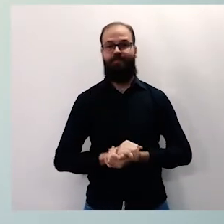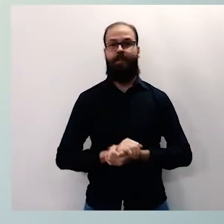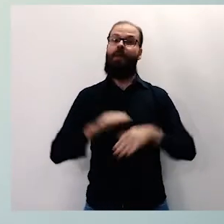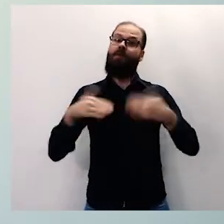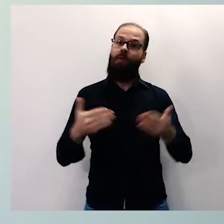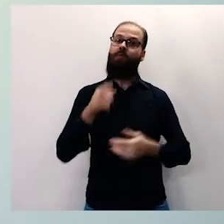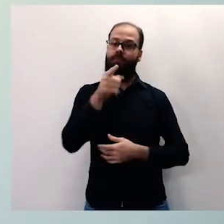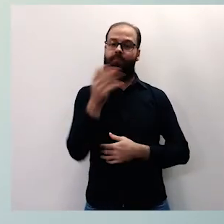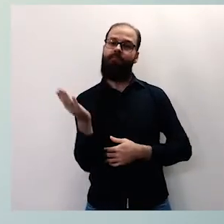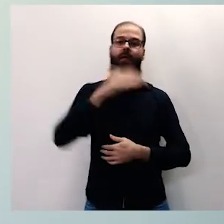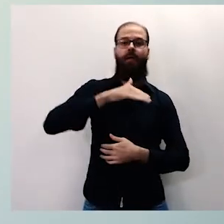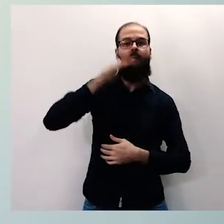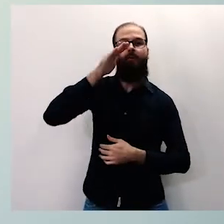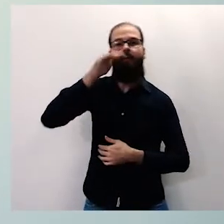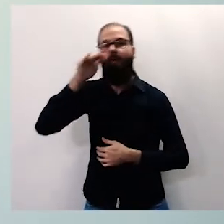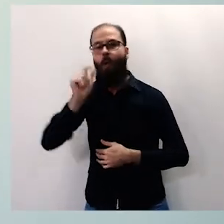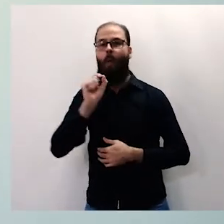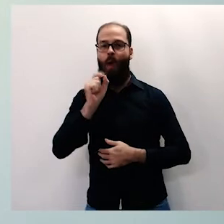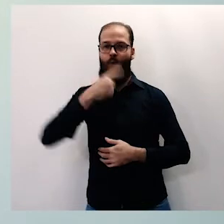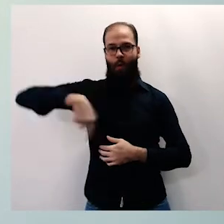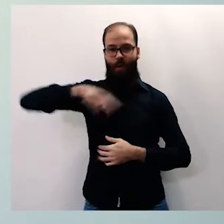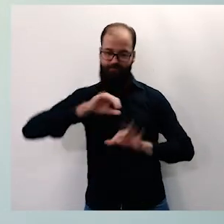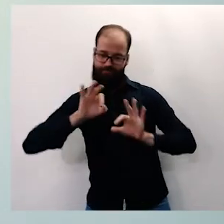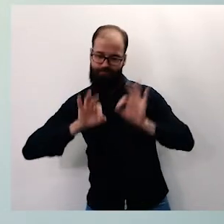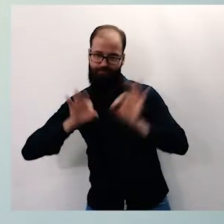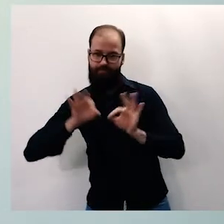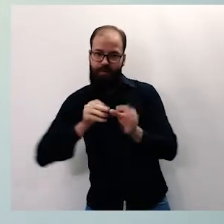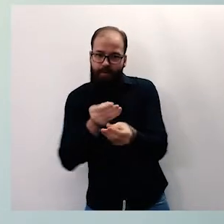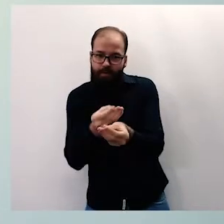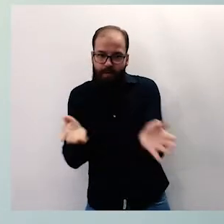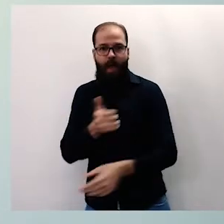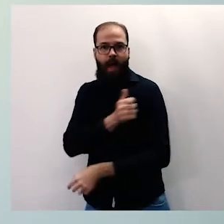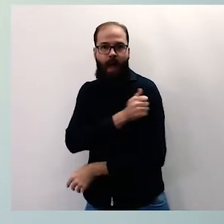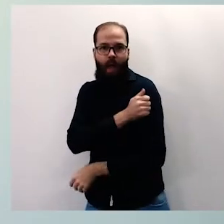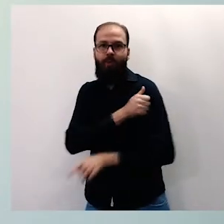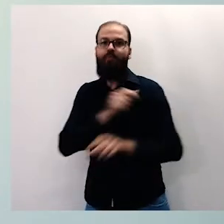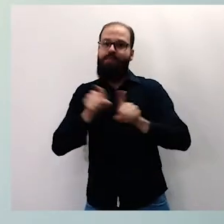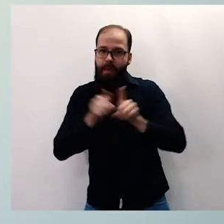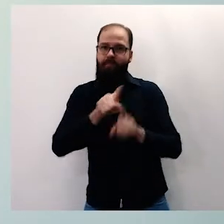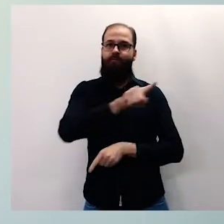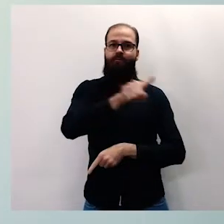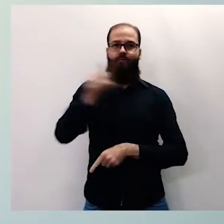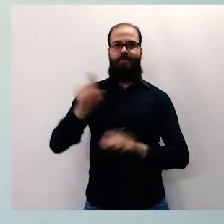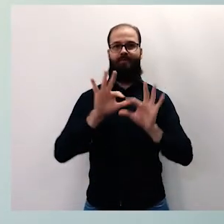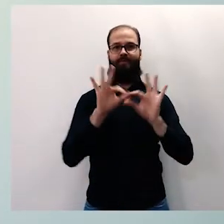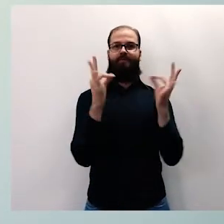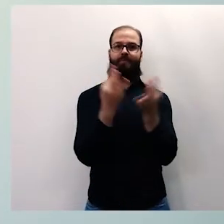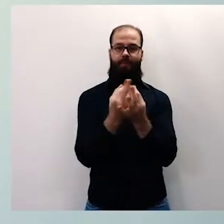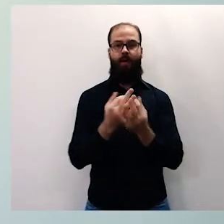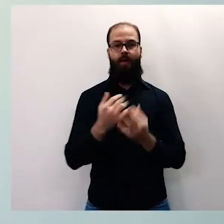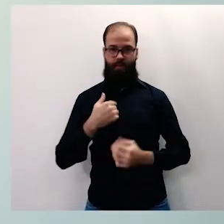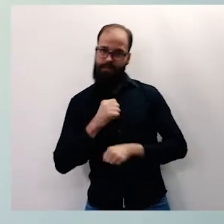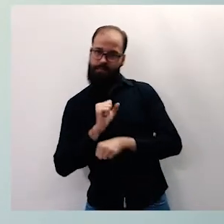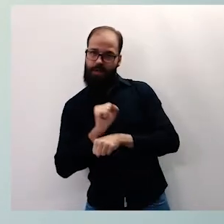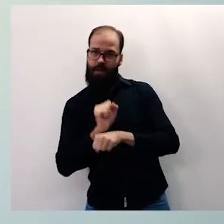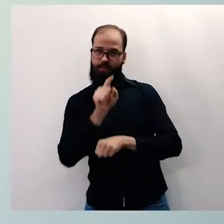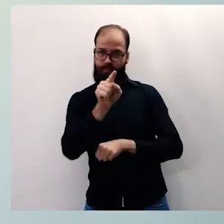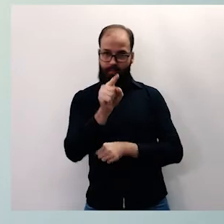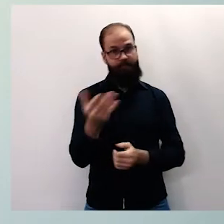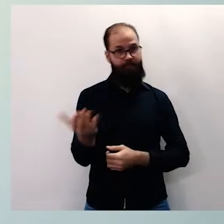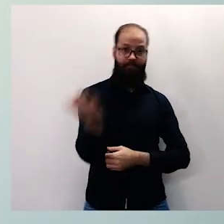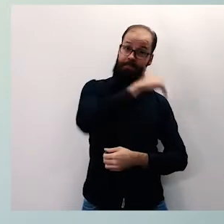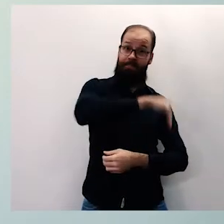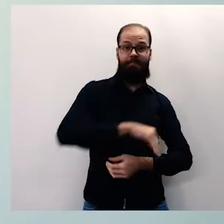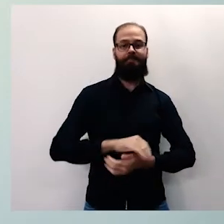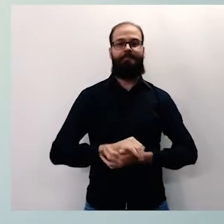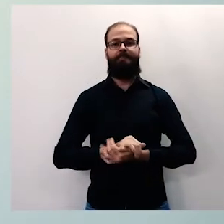Então venha conferir o que preparamos para os nossos educandos e para vocês familiares também. Espero vocês. Vamos